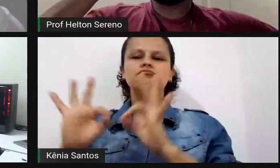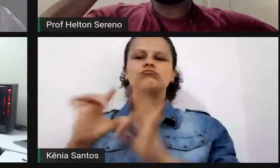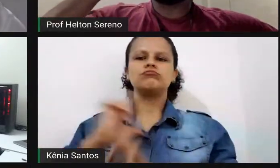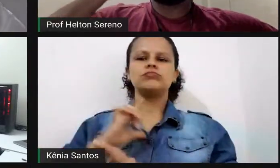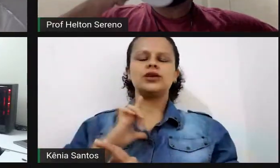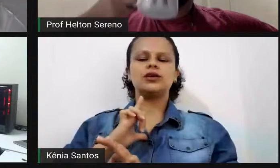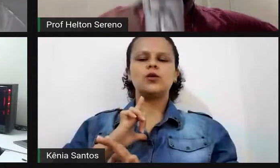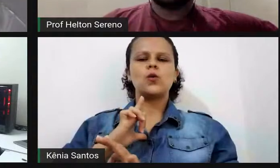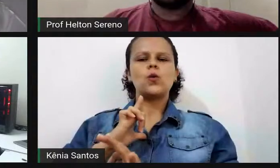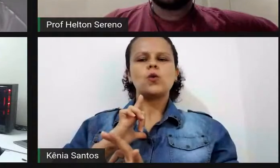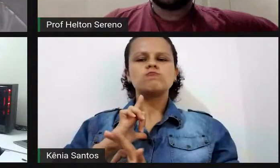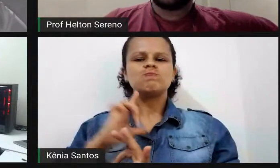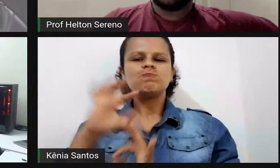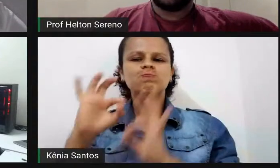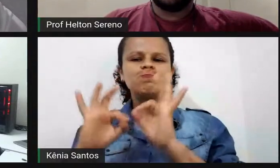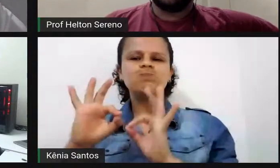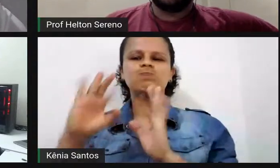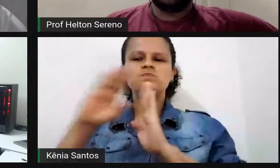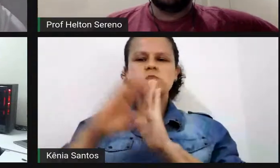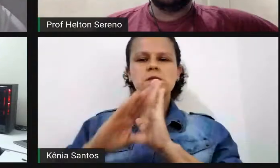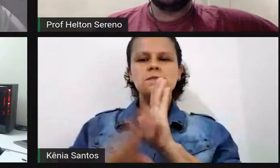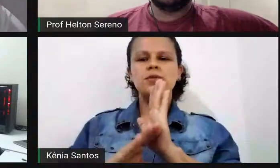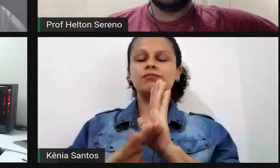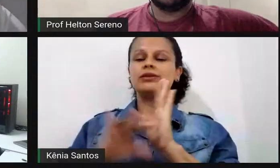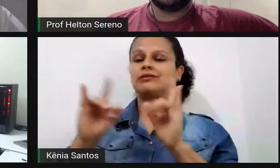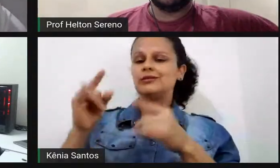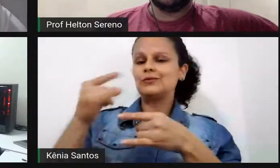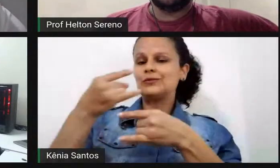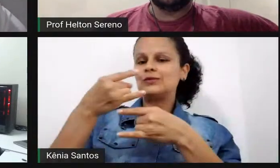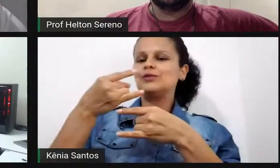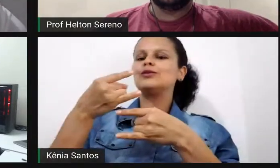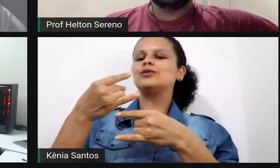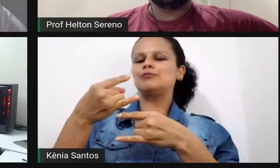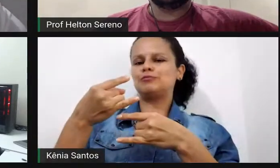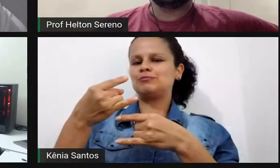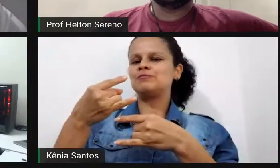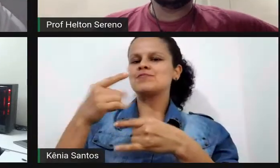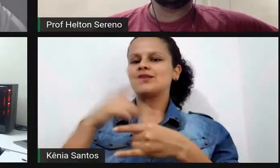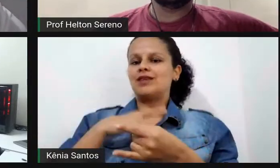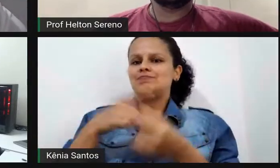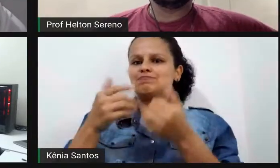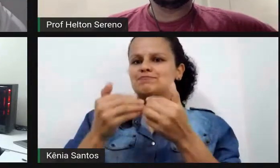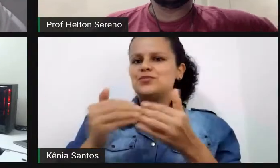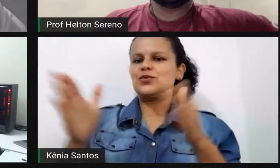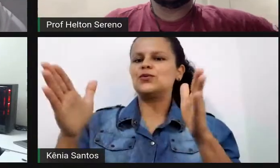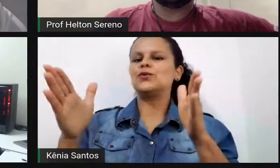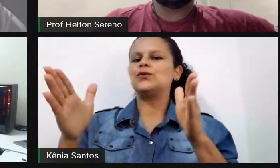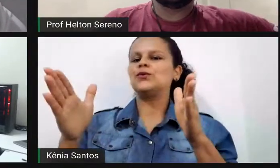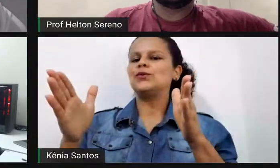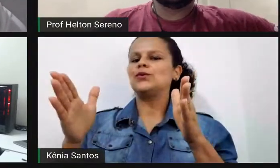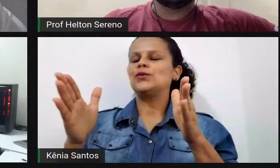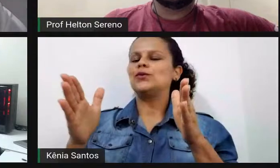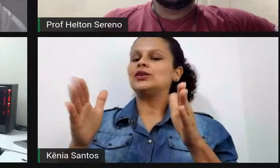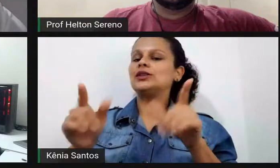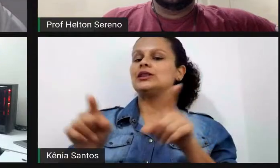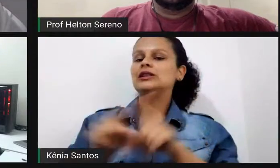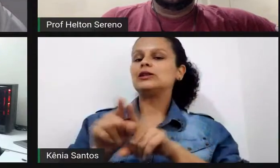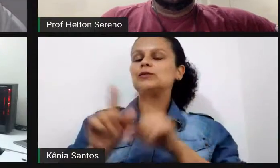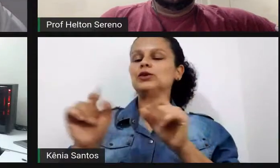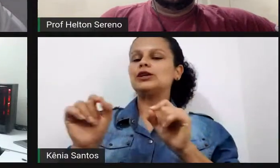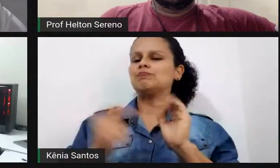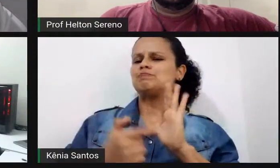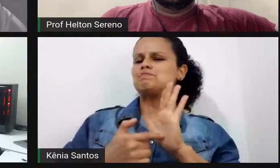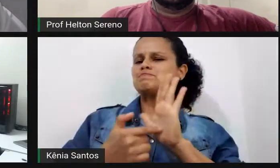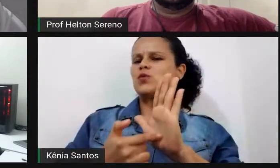maneira essa live, essa videoconferência de start, de início e representando um time